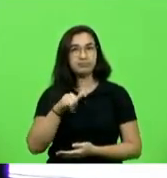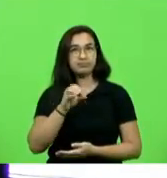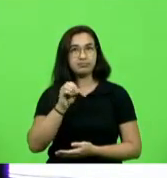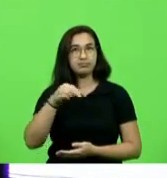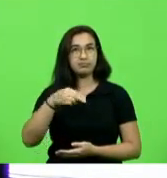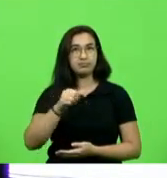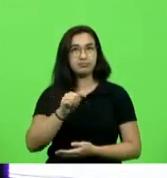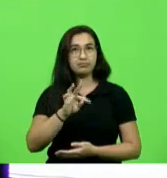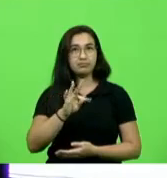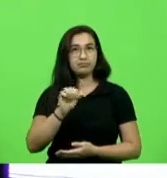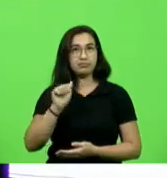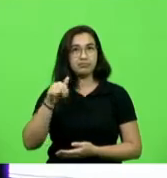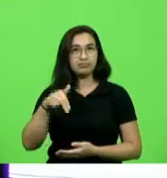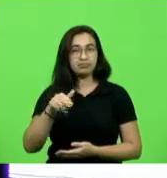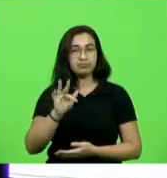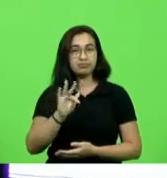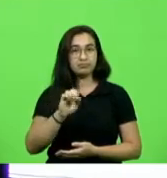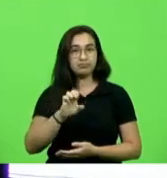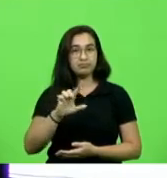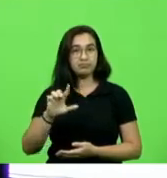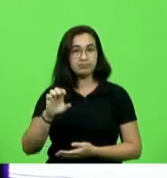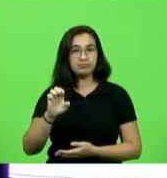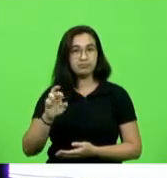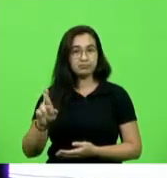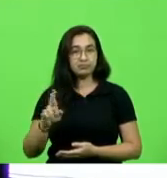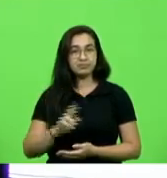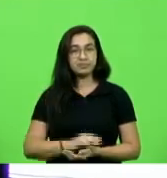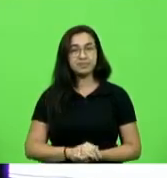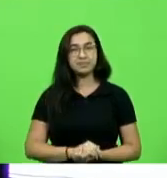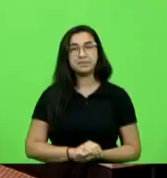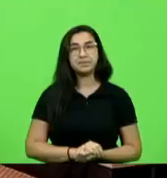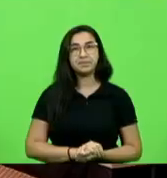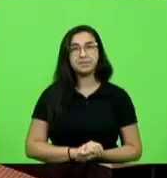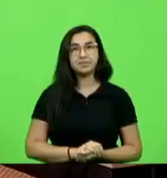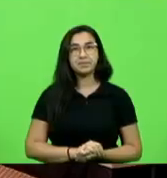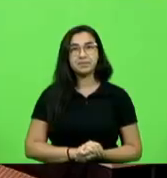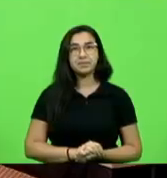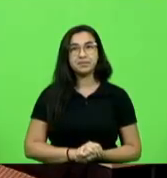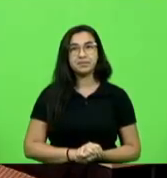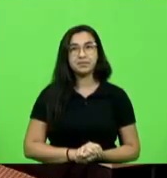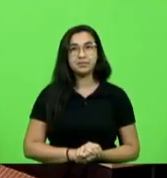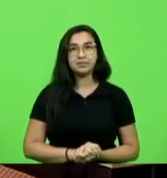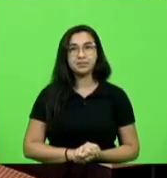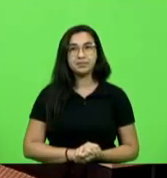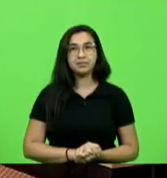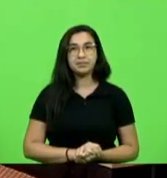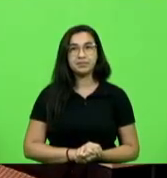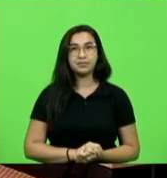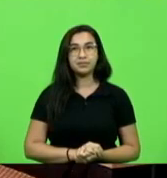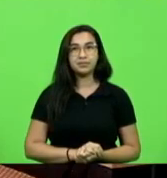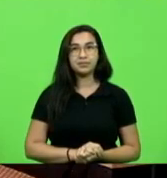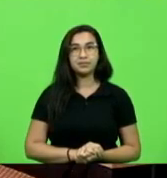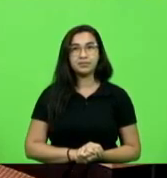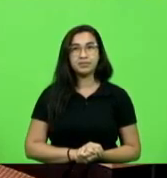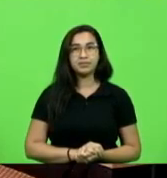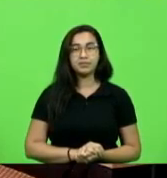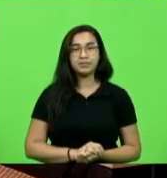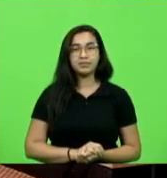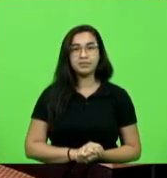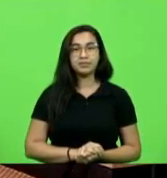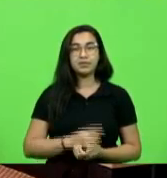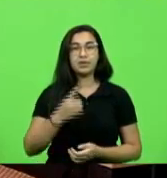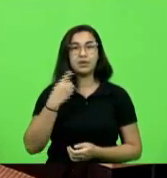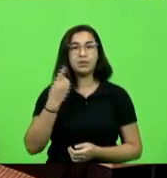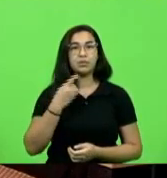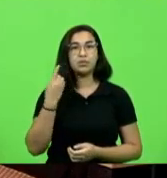Feller que merece os nossos aplausos obrigado senhor presidente pedi ao deputado Vonney Weber